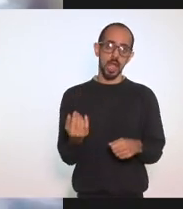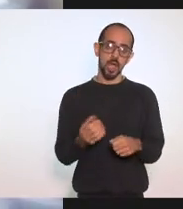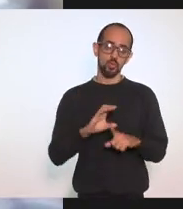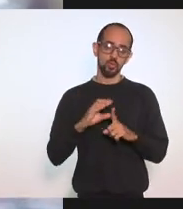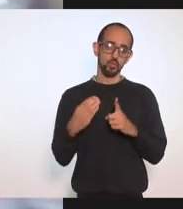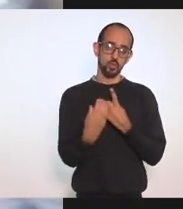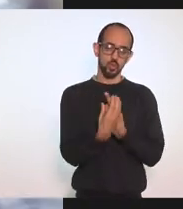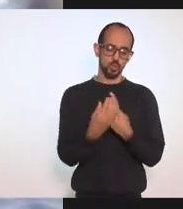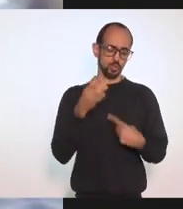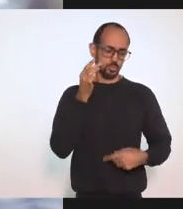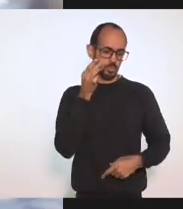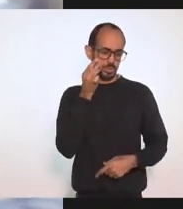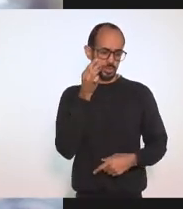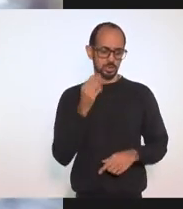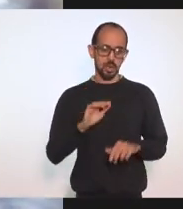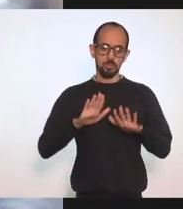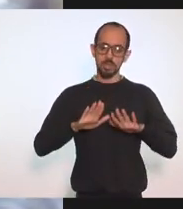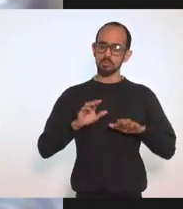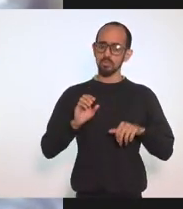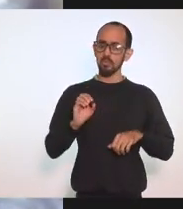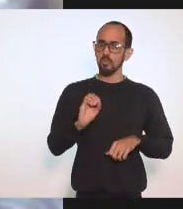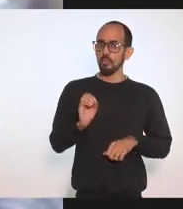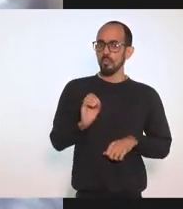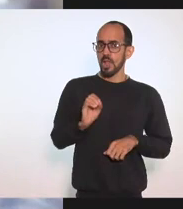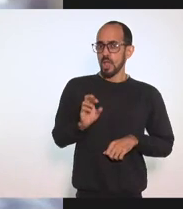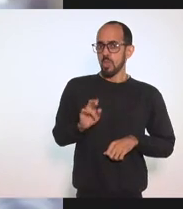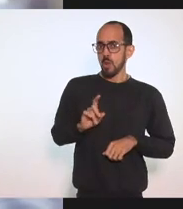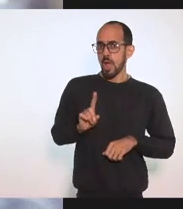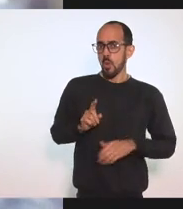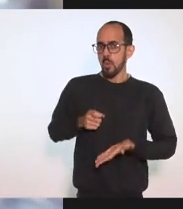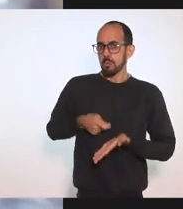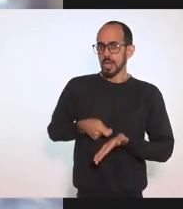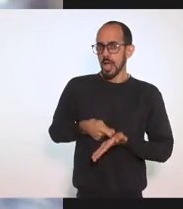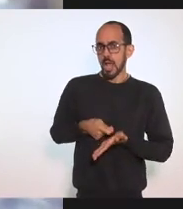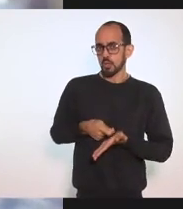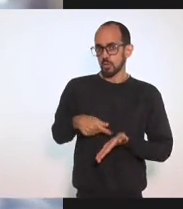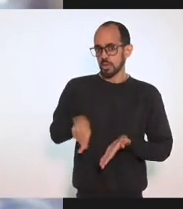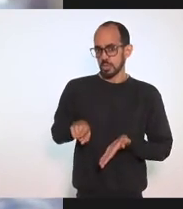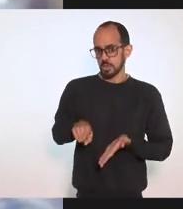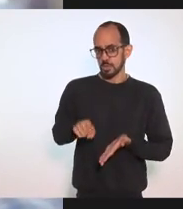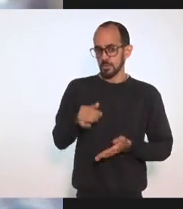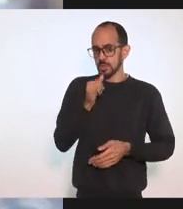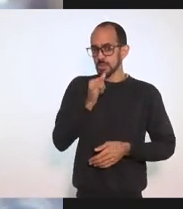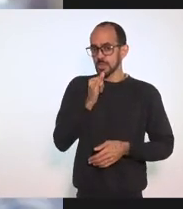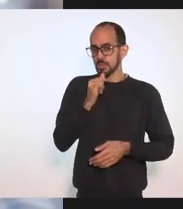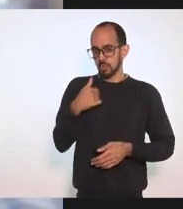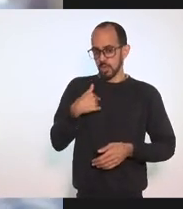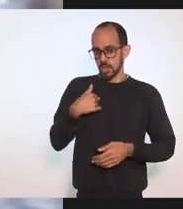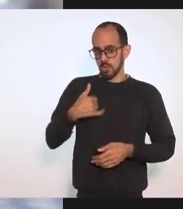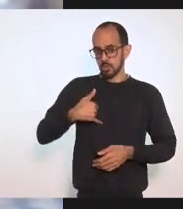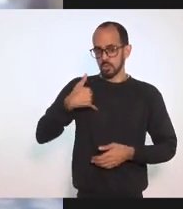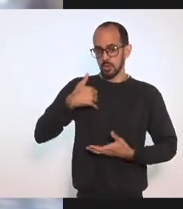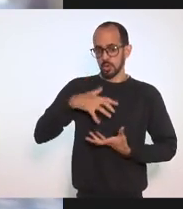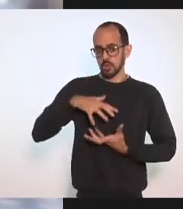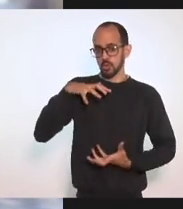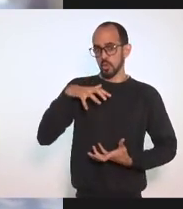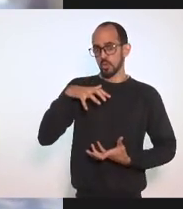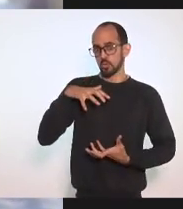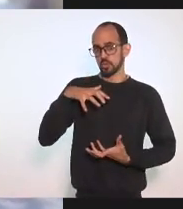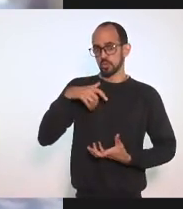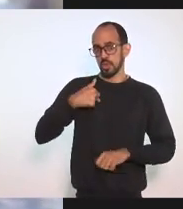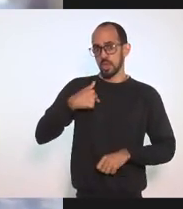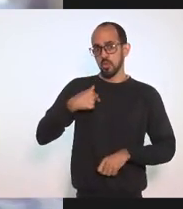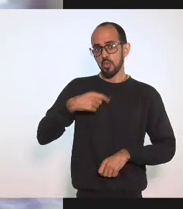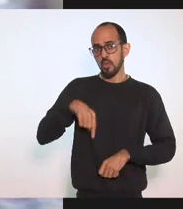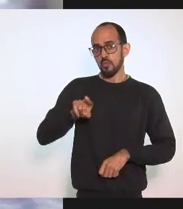Presenciais E ninguém É obrigado A ir ao culto Eu por exemplo Que já tenho Uma idade Eu não Tenho